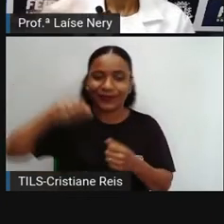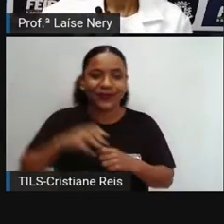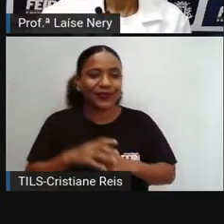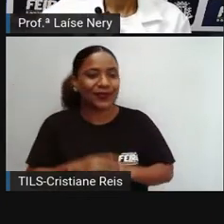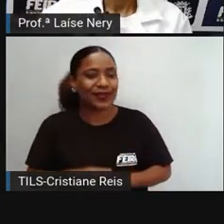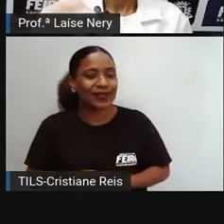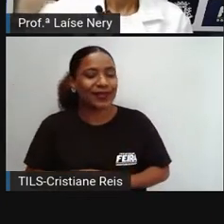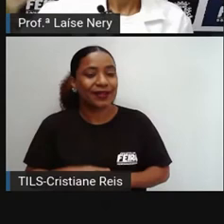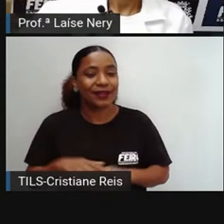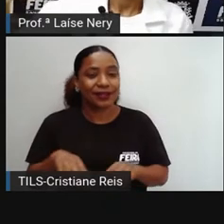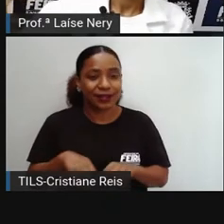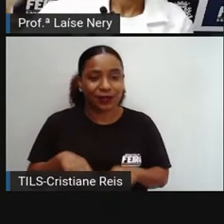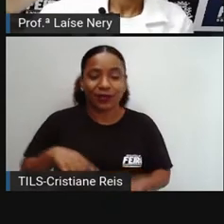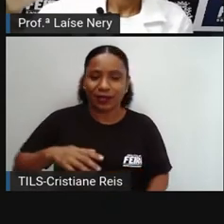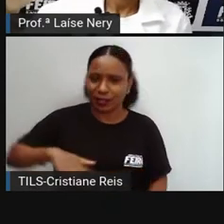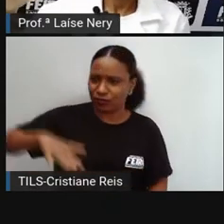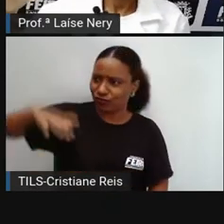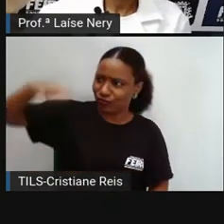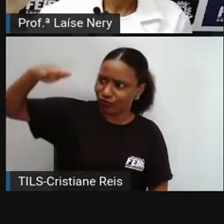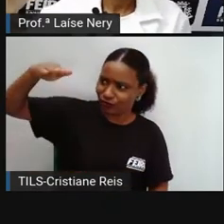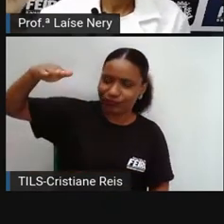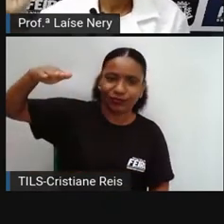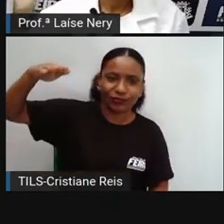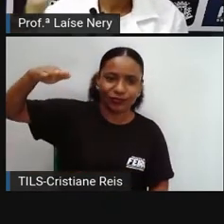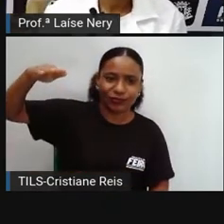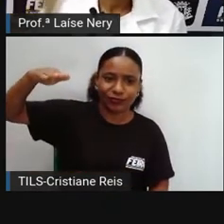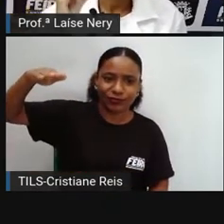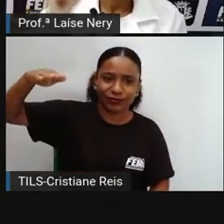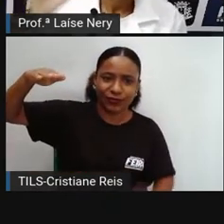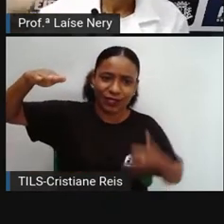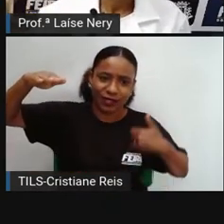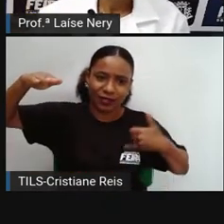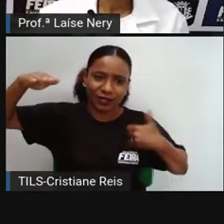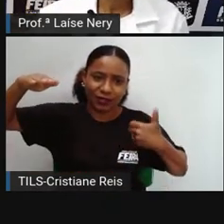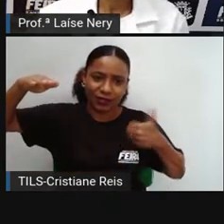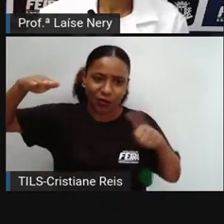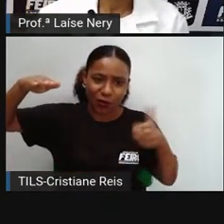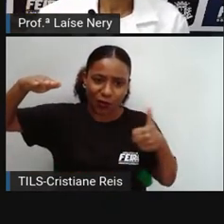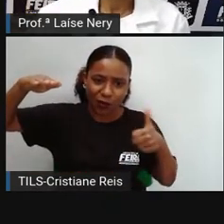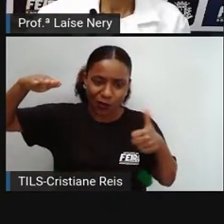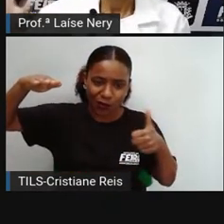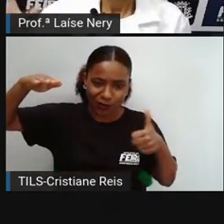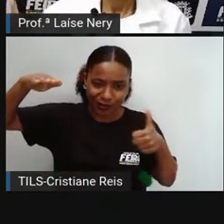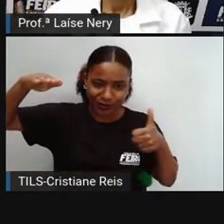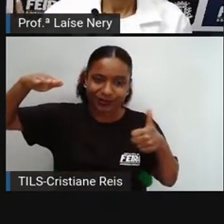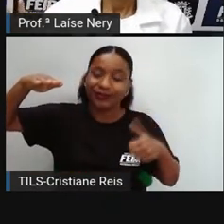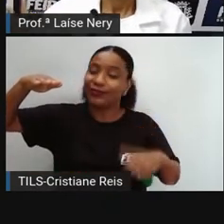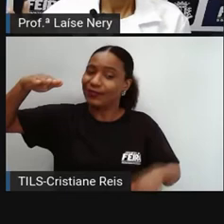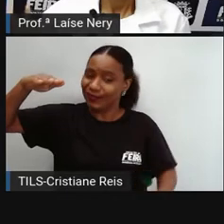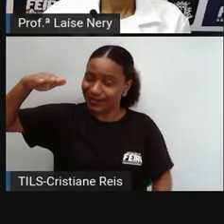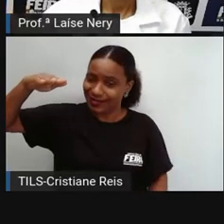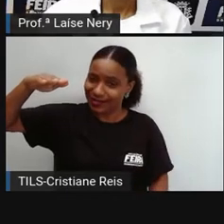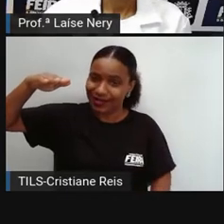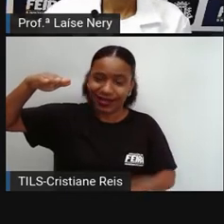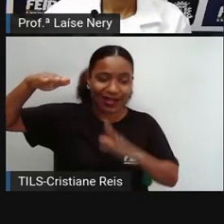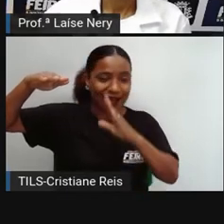E aí, depois que ela já cresceu, ela vai crescer só mais um pouquinho na adolescência. Mas